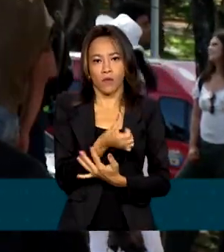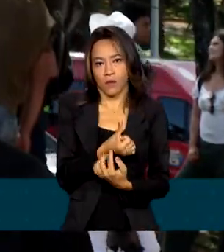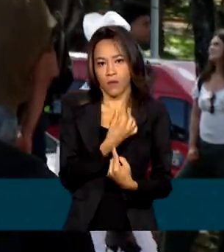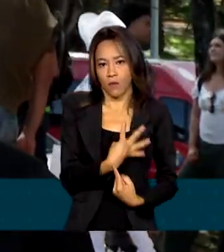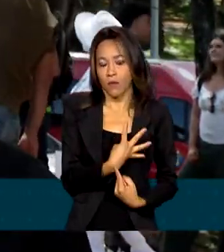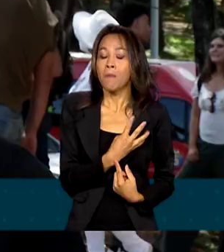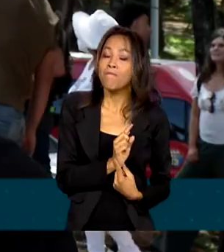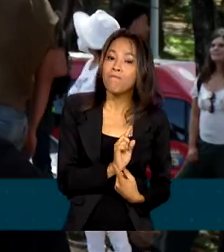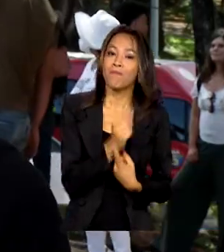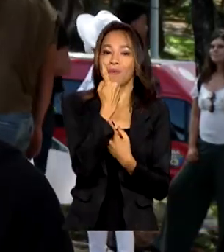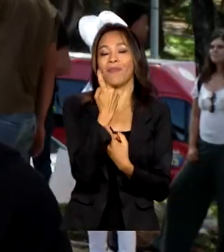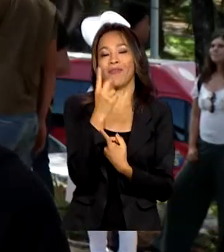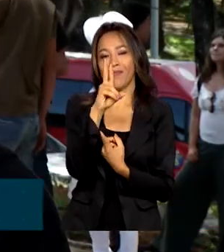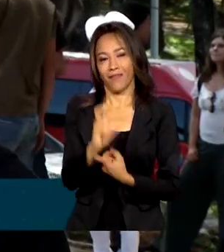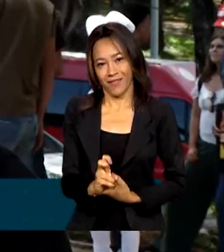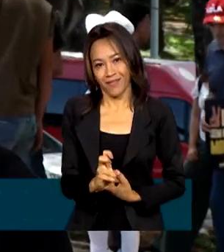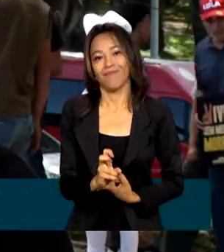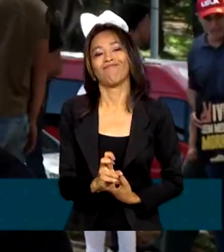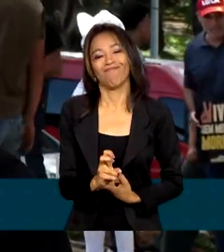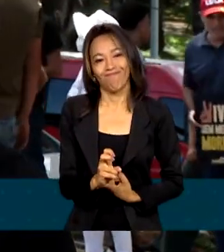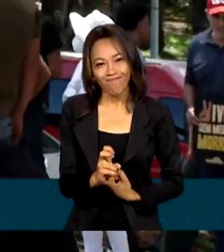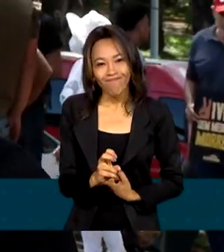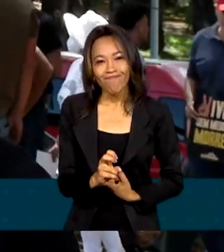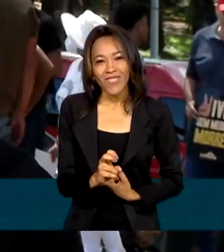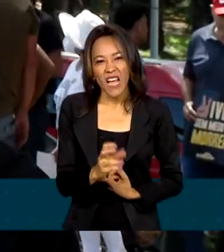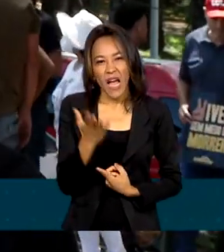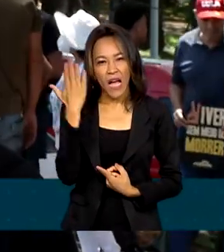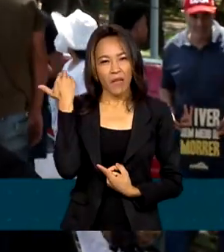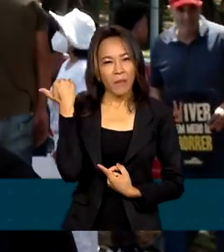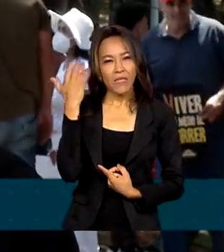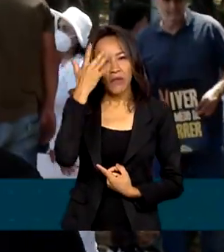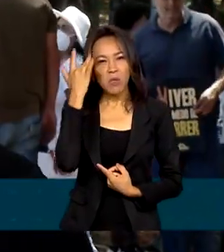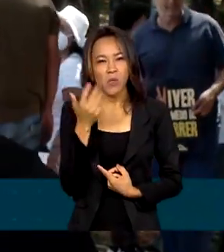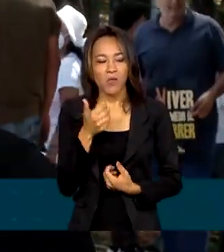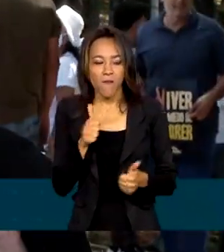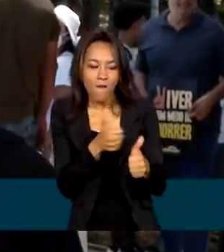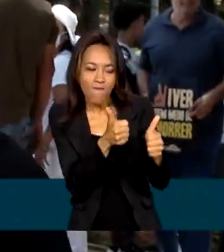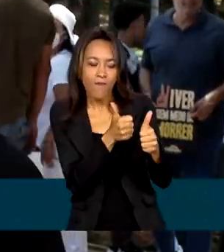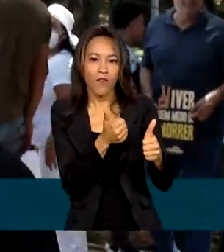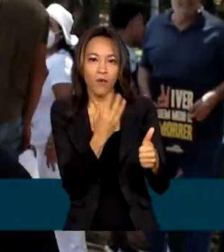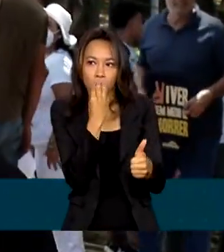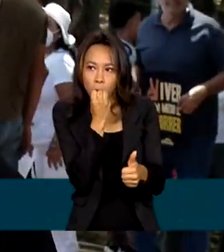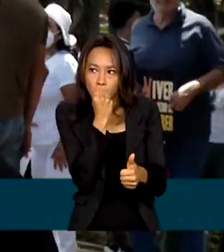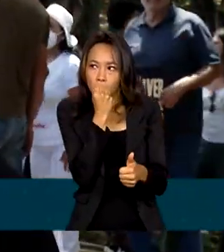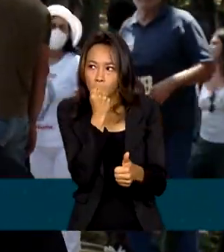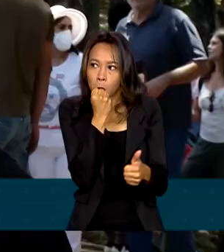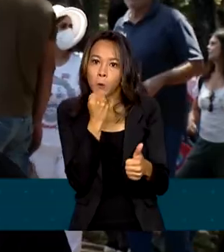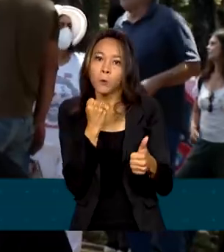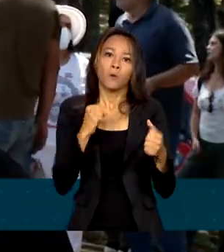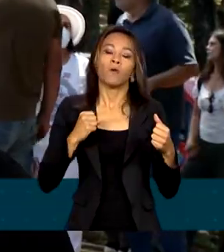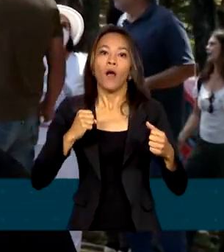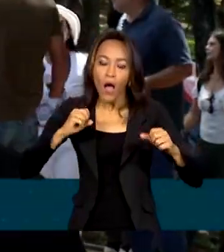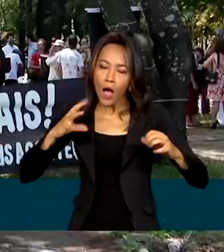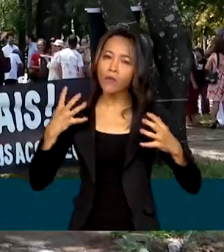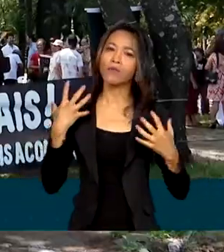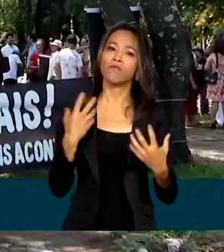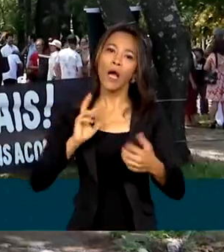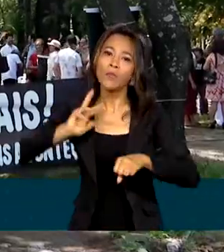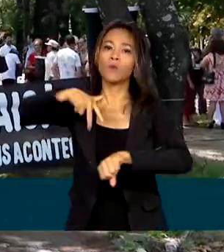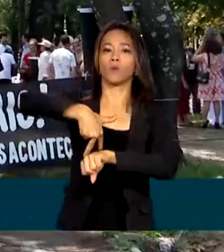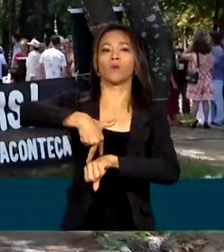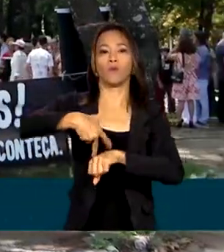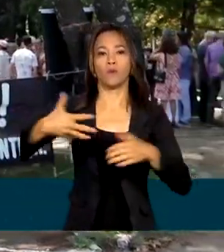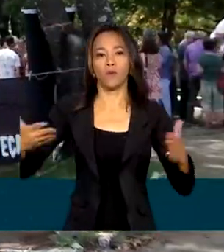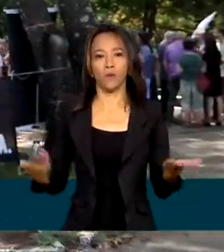que aqueles que foram reprimidos, aqueles que foram perseguidos, assumem o protagonismo desses dias. O